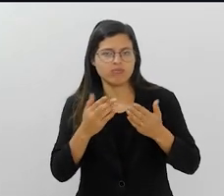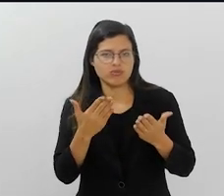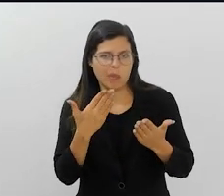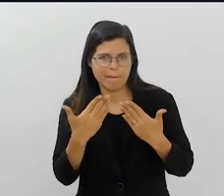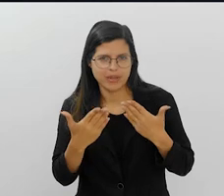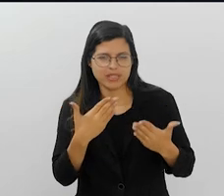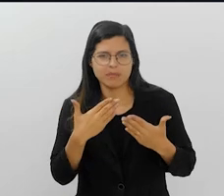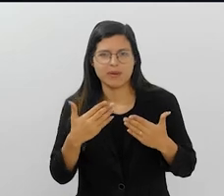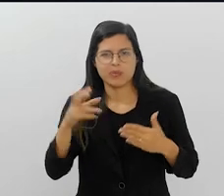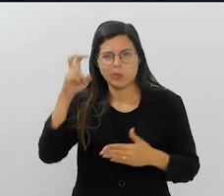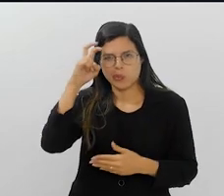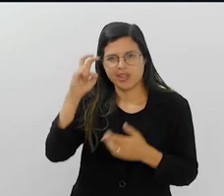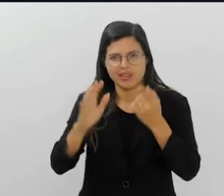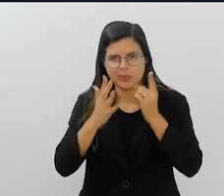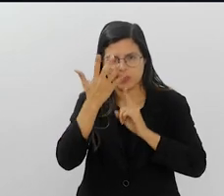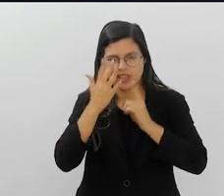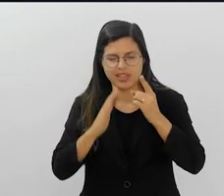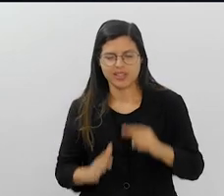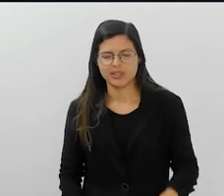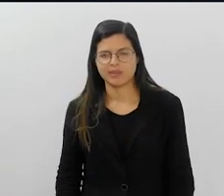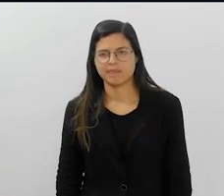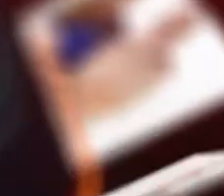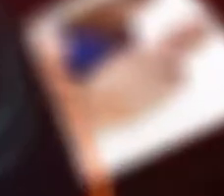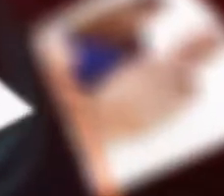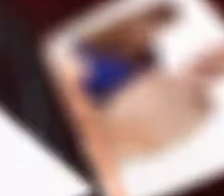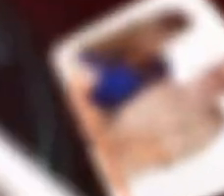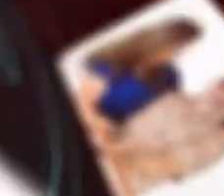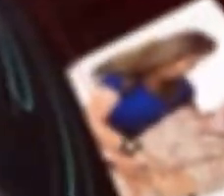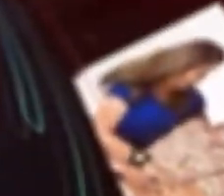já com mais um bate-papo aqui no Quintas com Quintais.